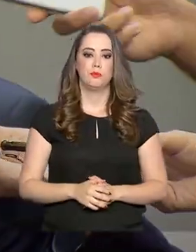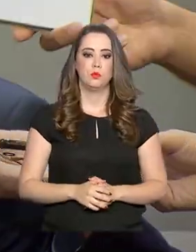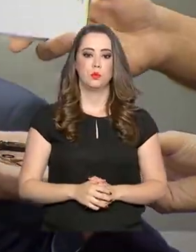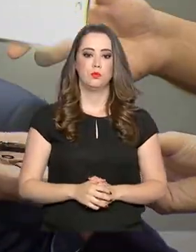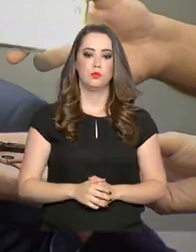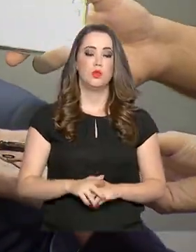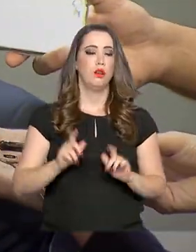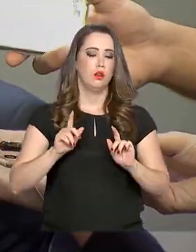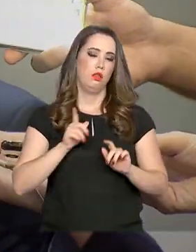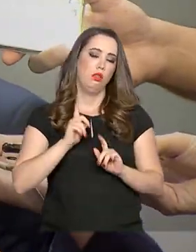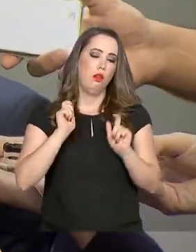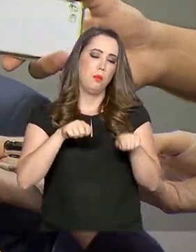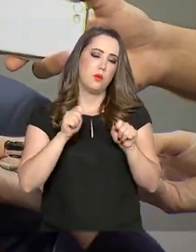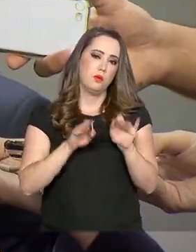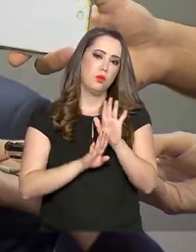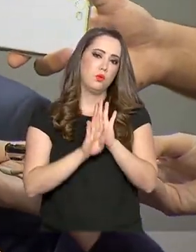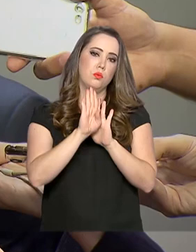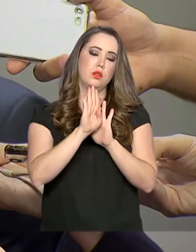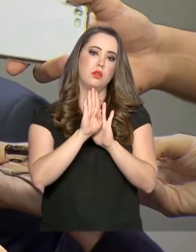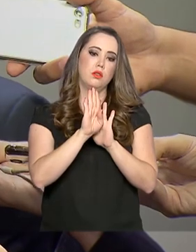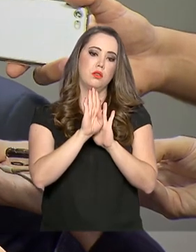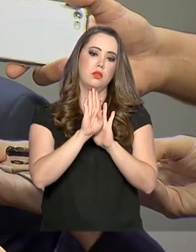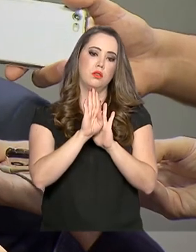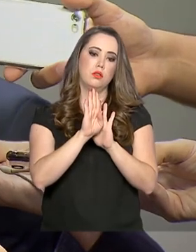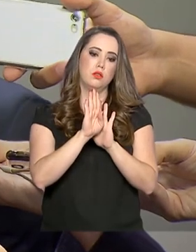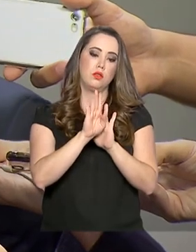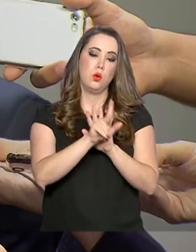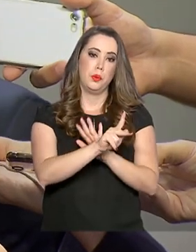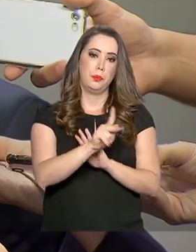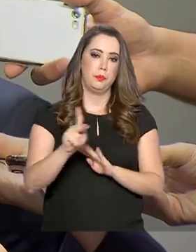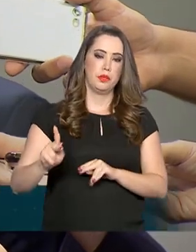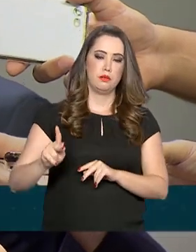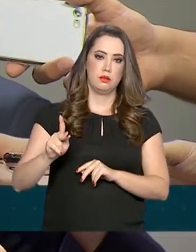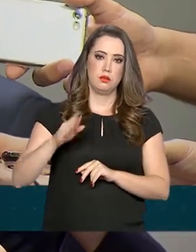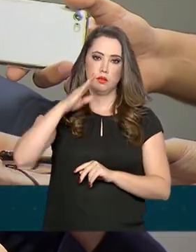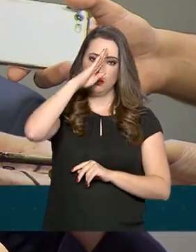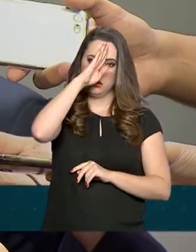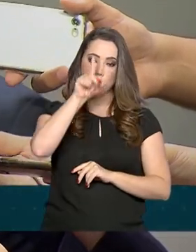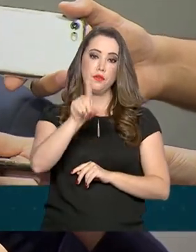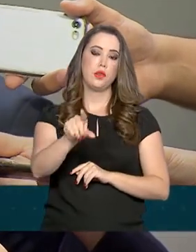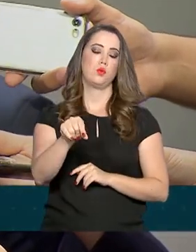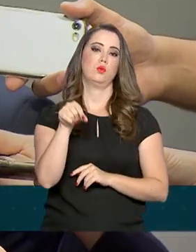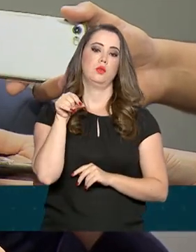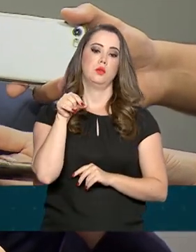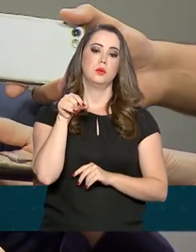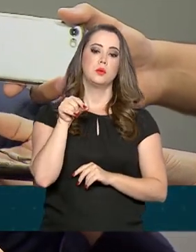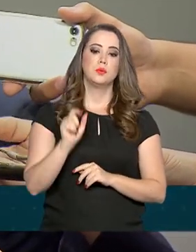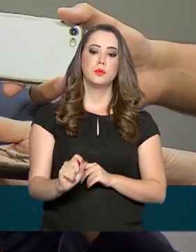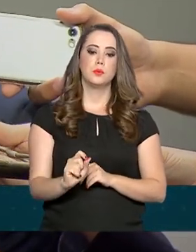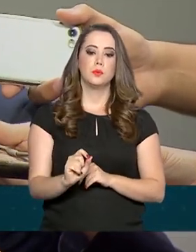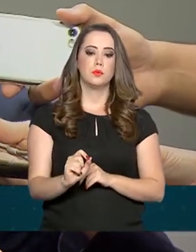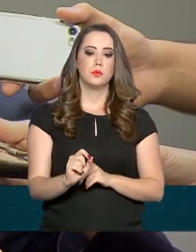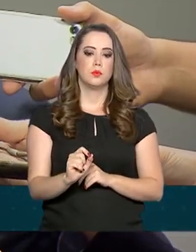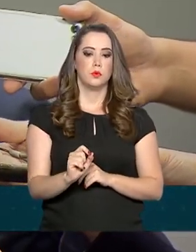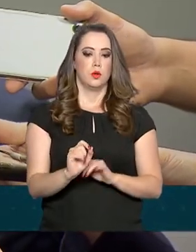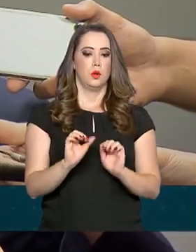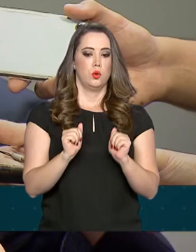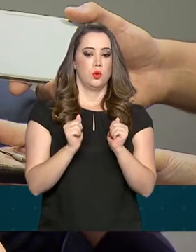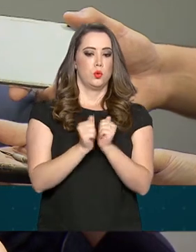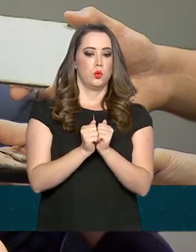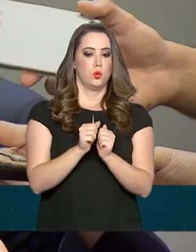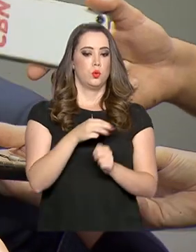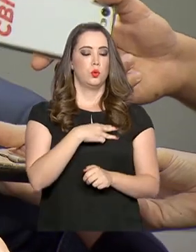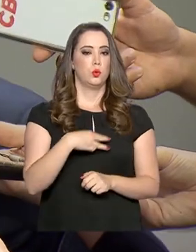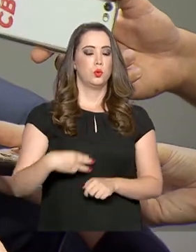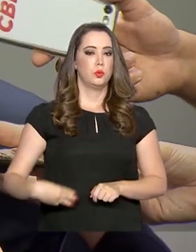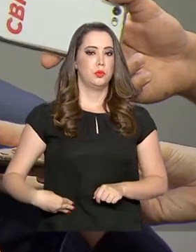Há uma possibilidade de subir, o presidente é quem vai tomar a decisão, em conjunto com o